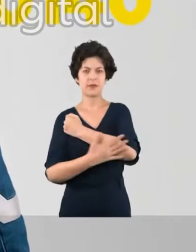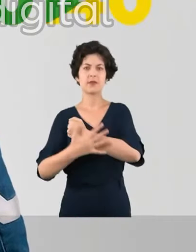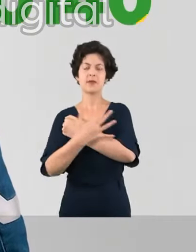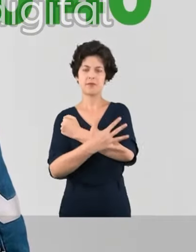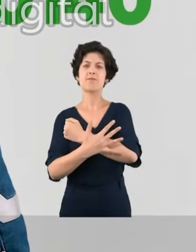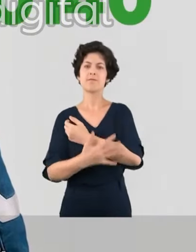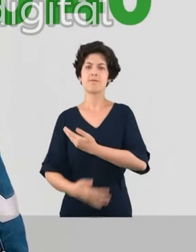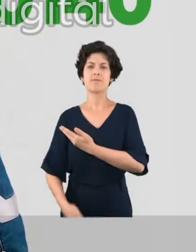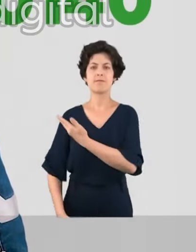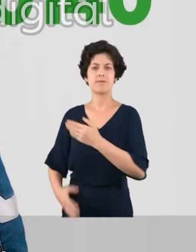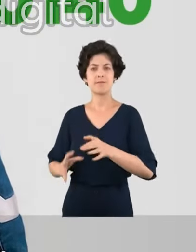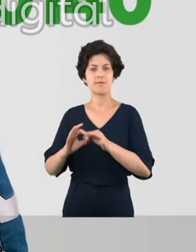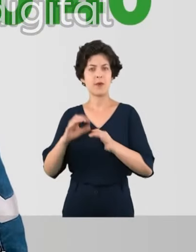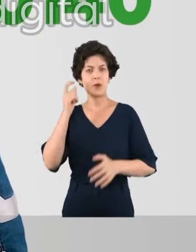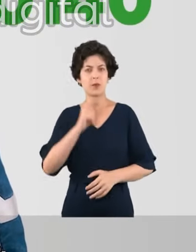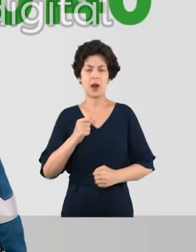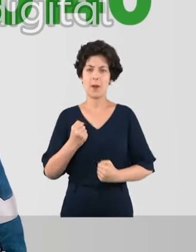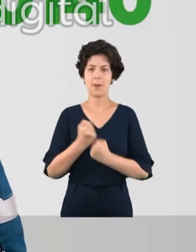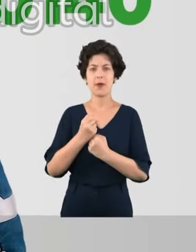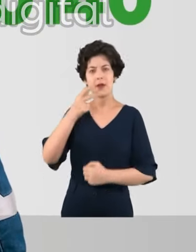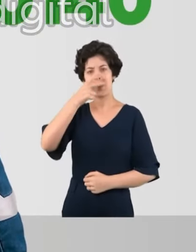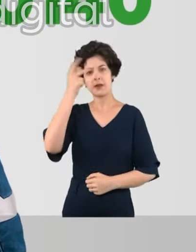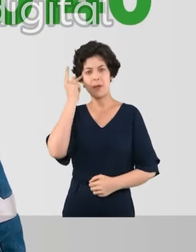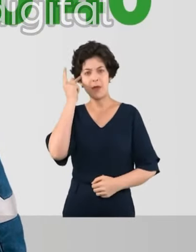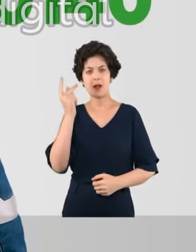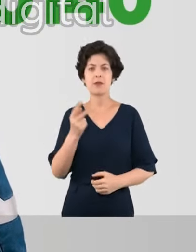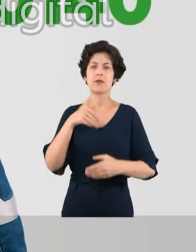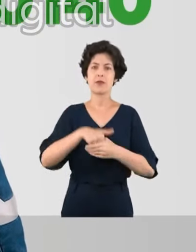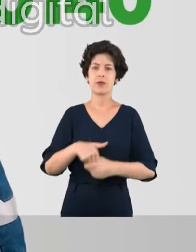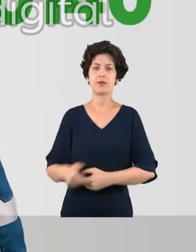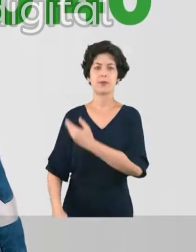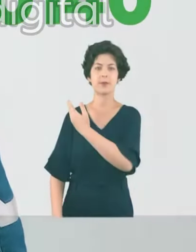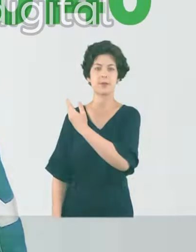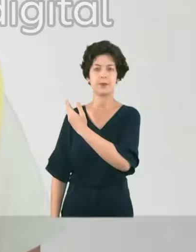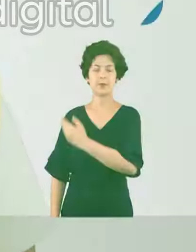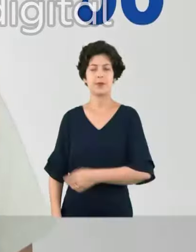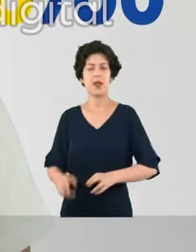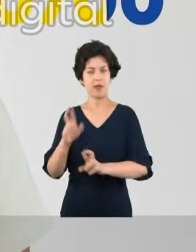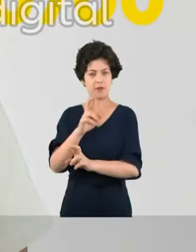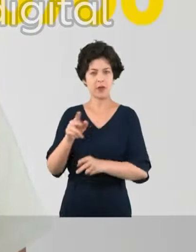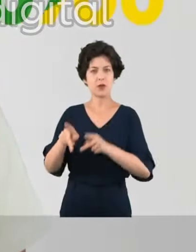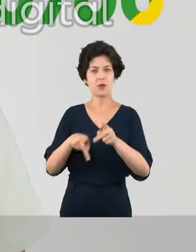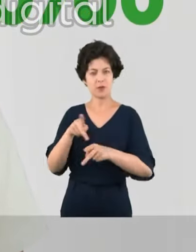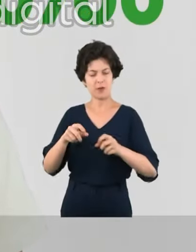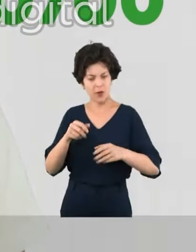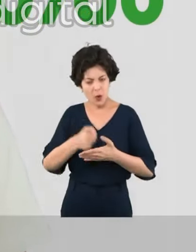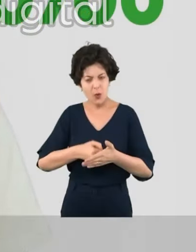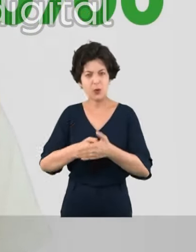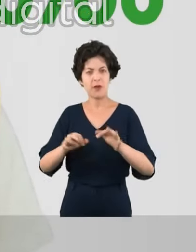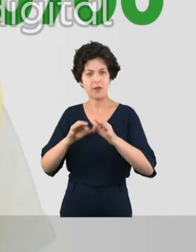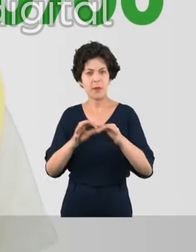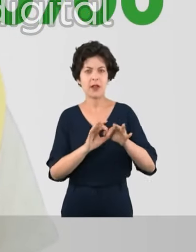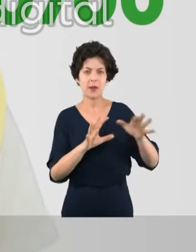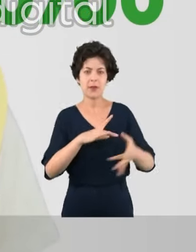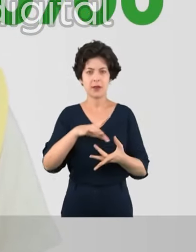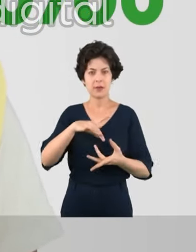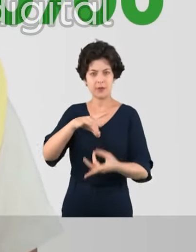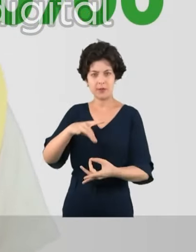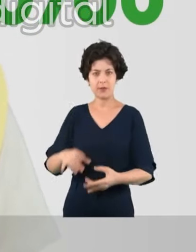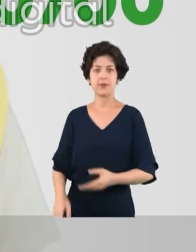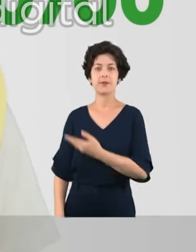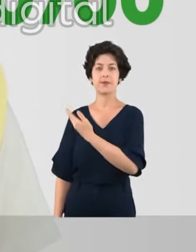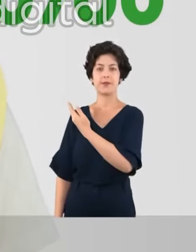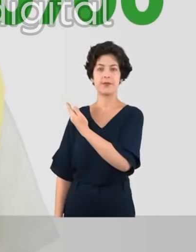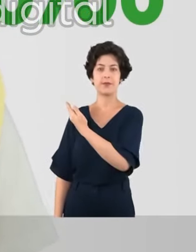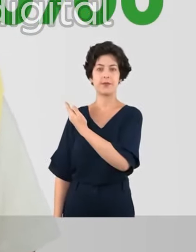América de Paula, junto com Ricardo Nunes, por São Paulo. Vote vinte e cento e quarenta. Sou fiscal do povo hétero Luto pela Família, Liberdade e Democracia.